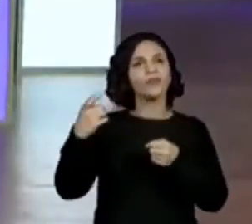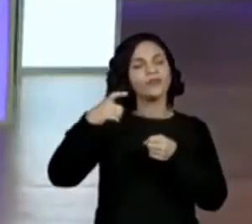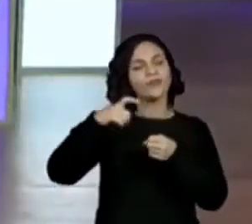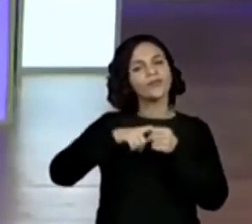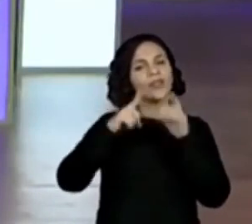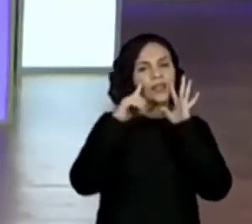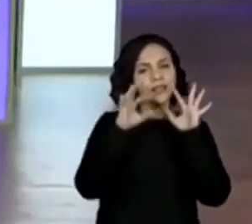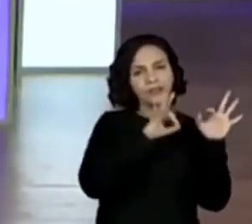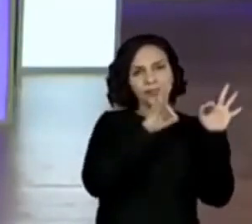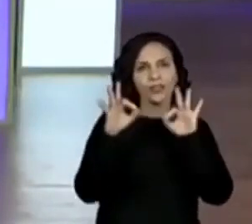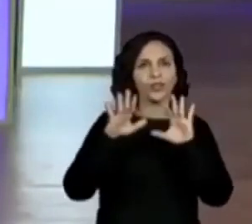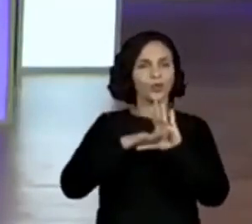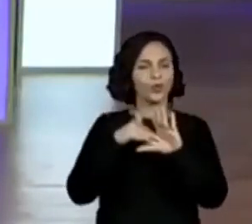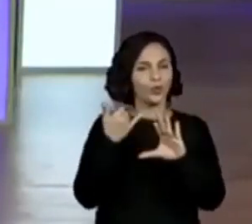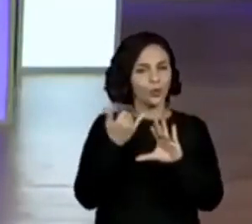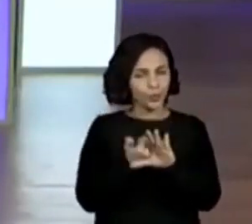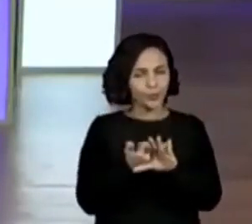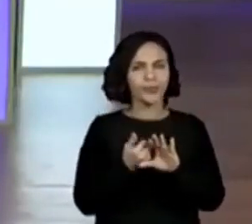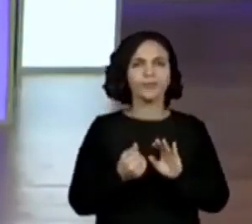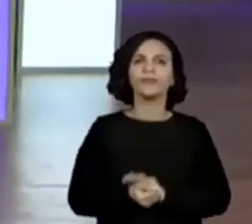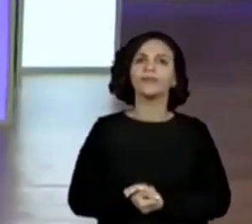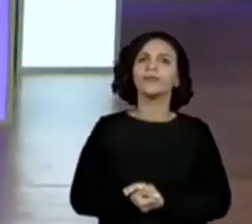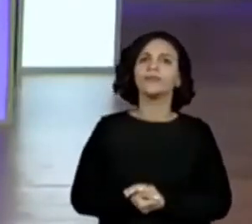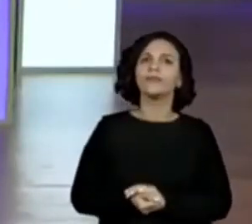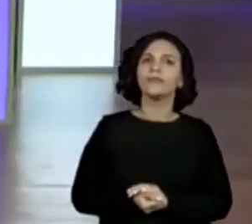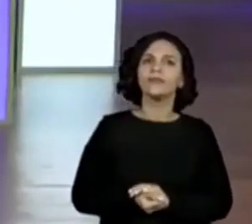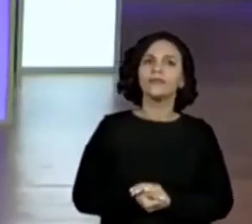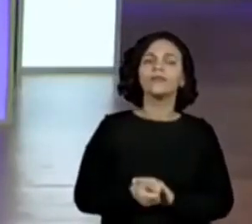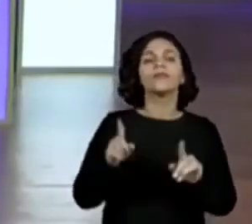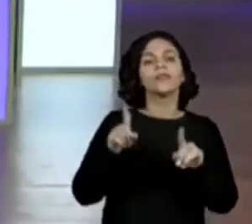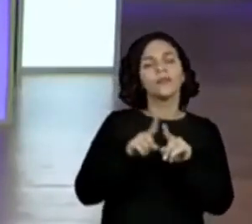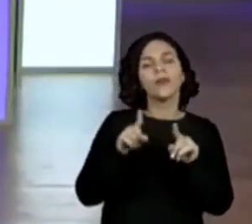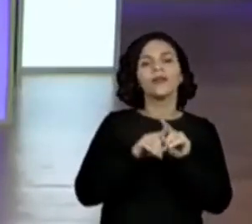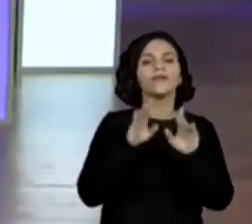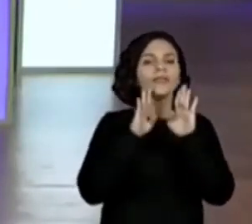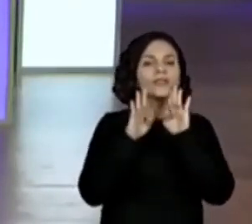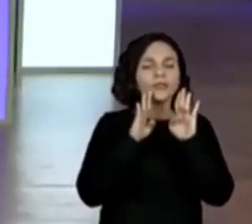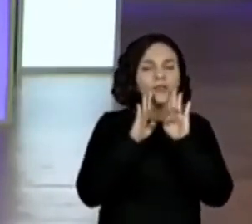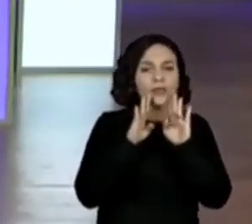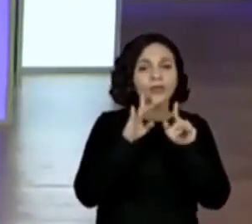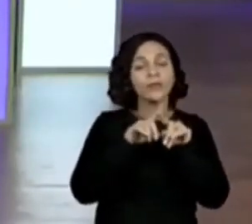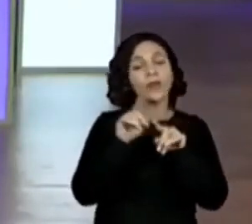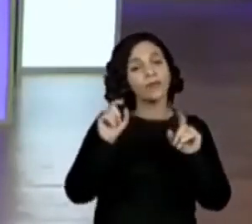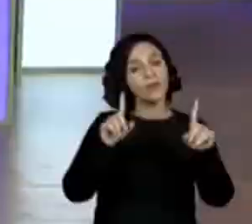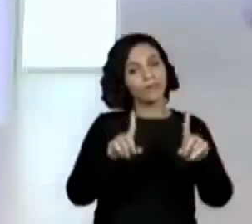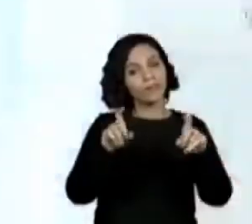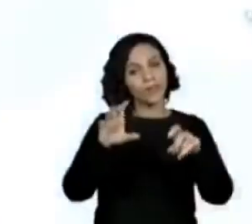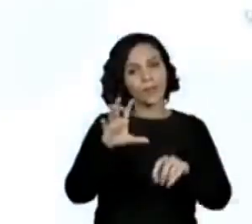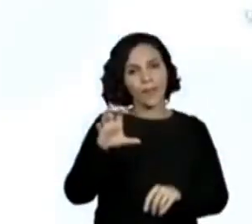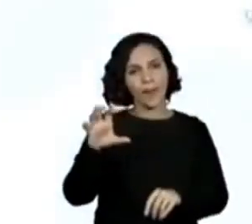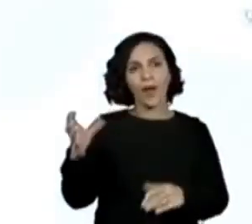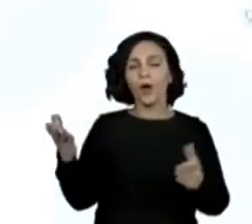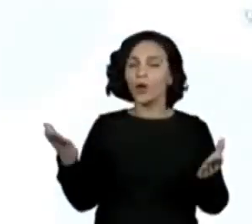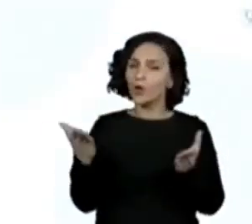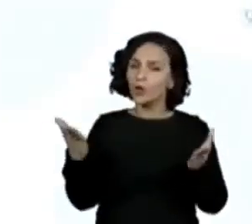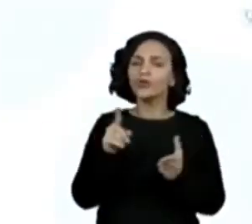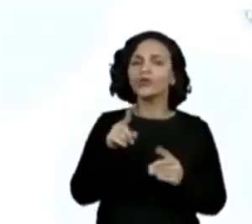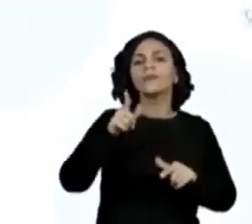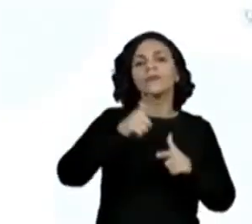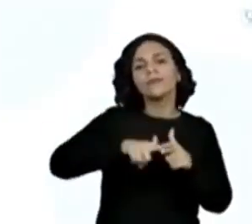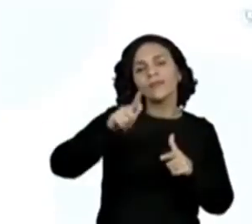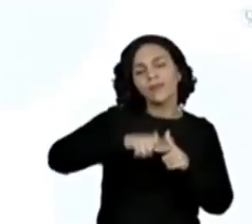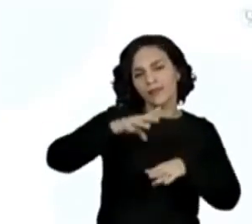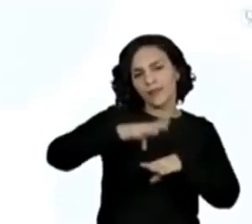essa aula no YouTube, no Facebook e printar as telas. Hoje nós resolvemos problemas